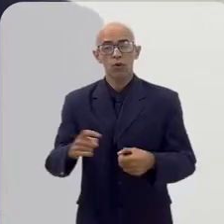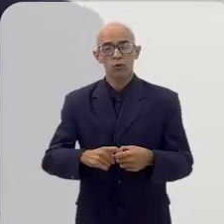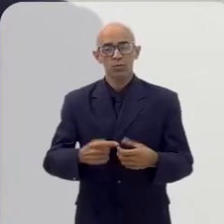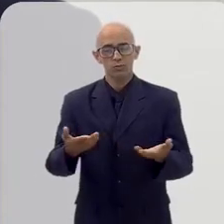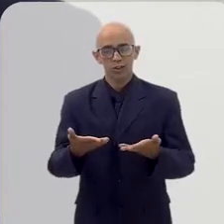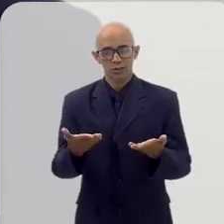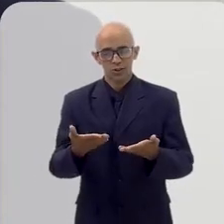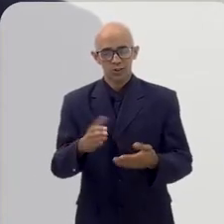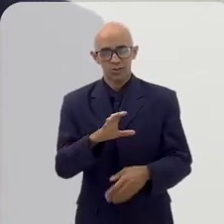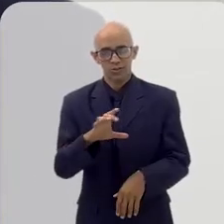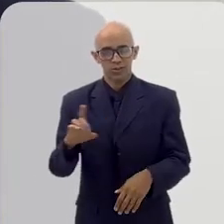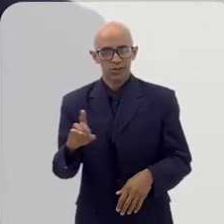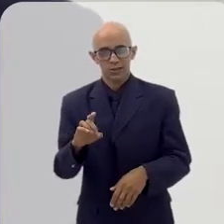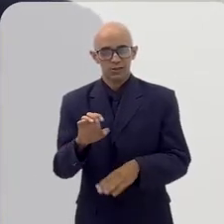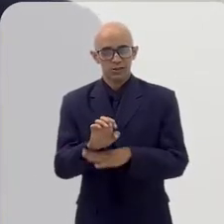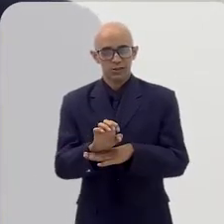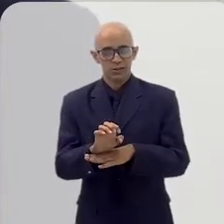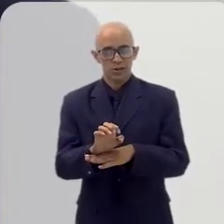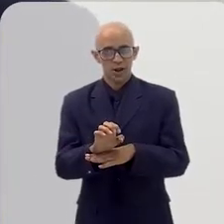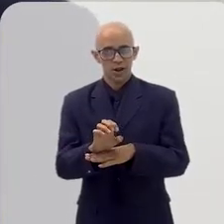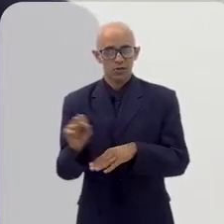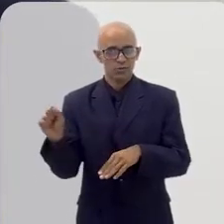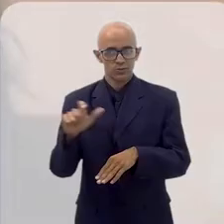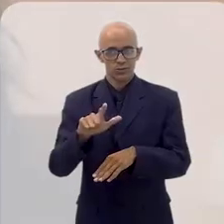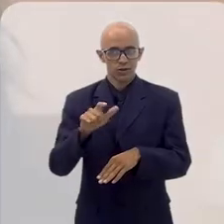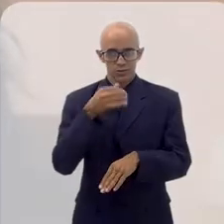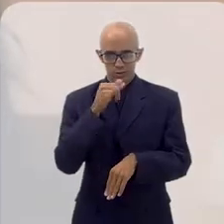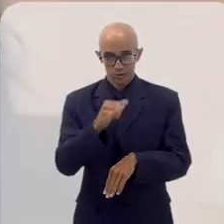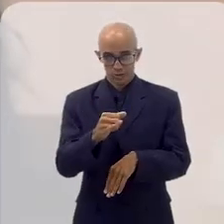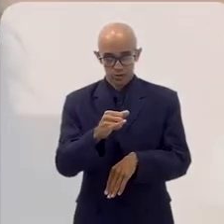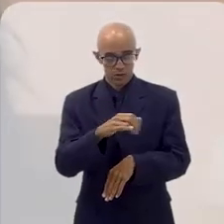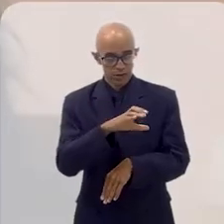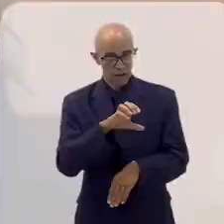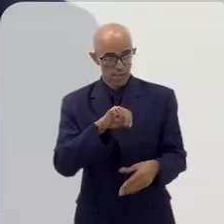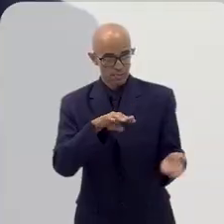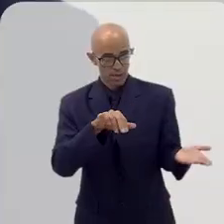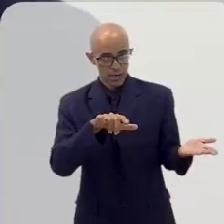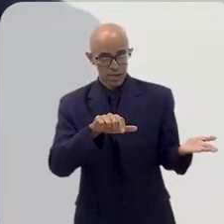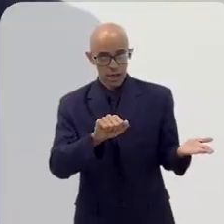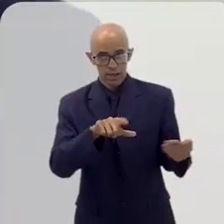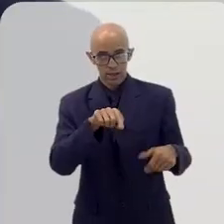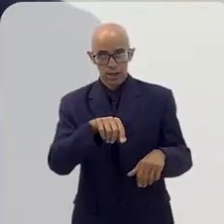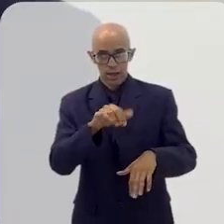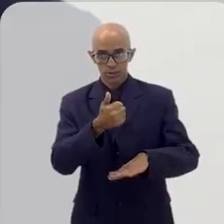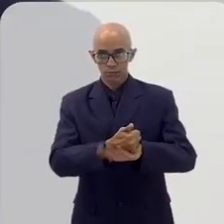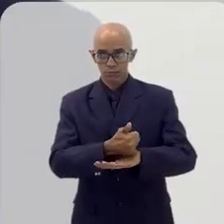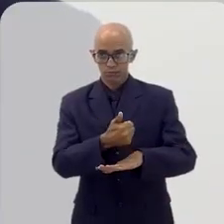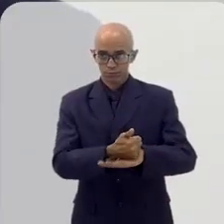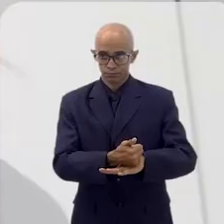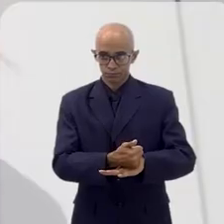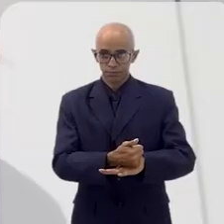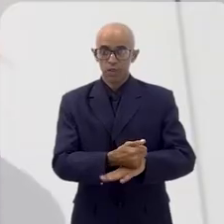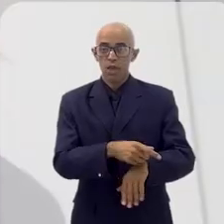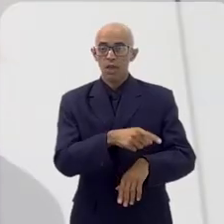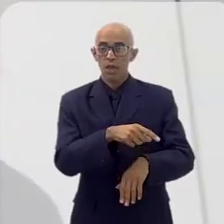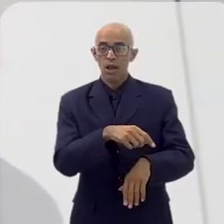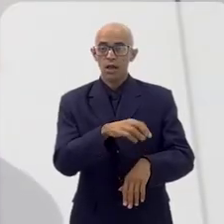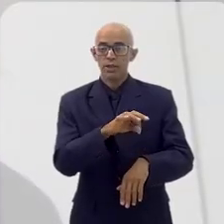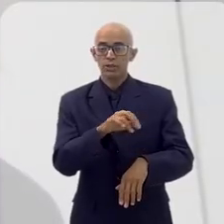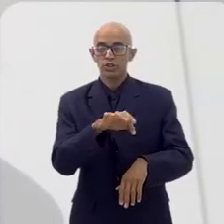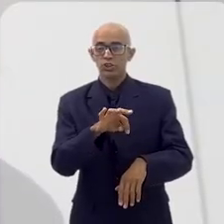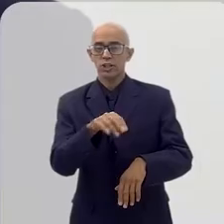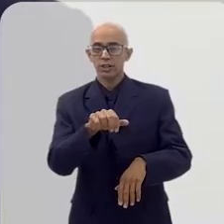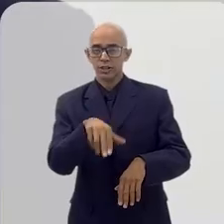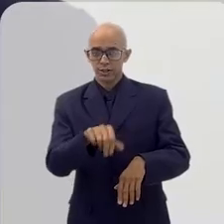Estamos de volta com a coordenadora estadual da AB Solar, Camila Nascimento, e a especialista em energia da Firjan, Tatiana Lauria.